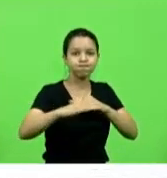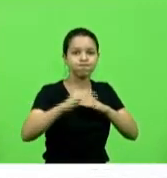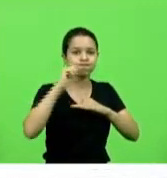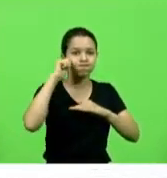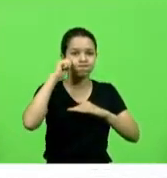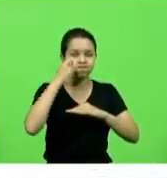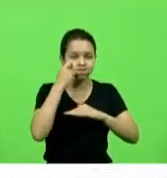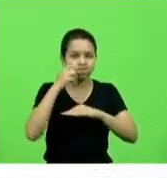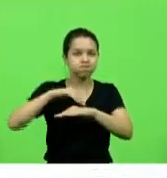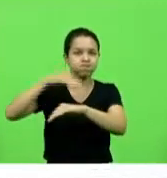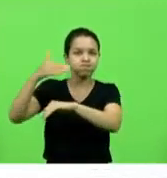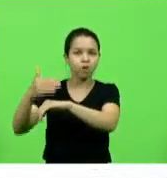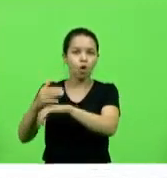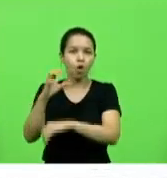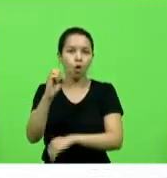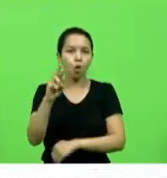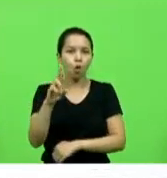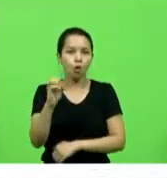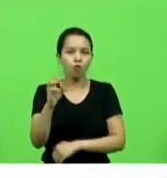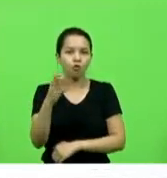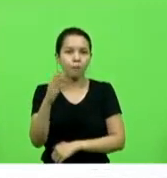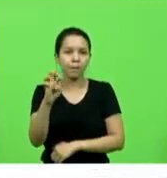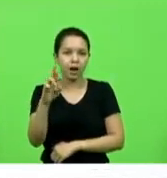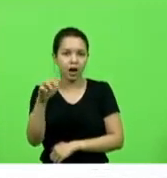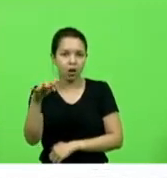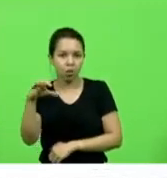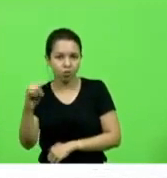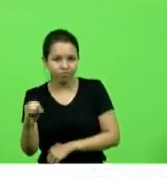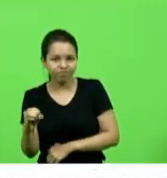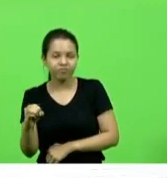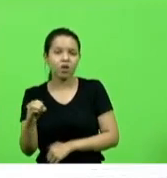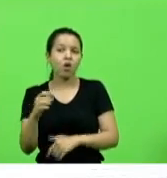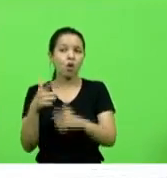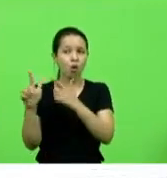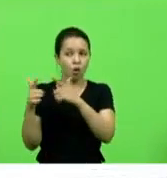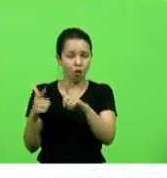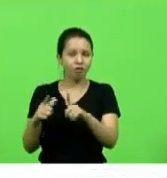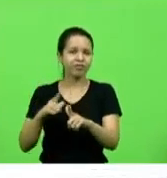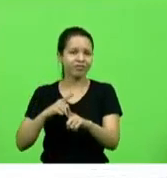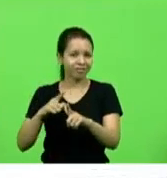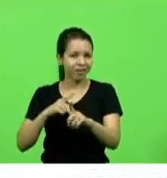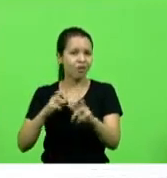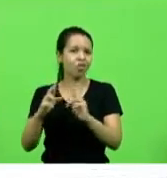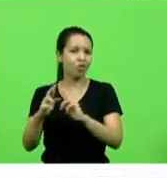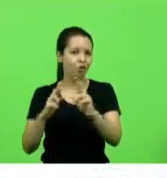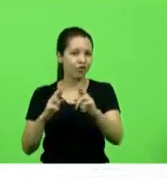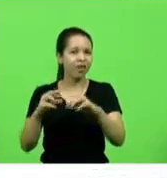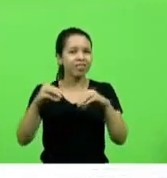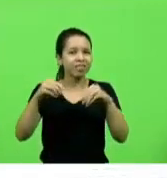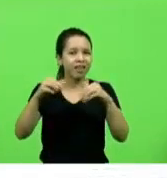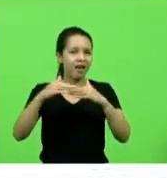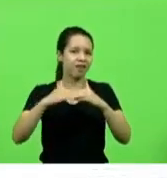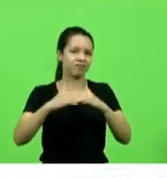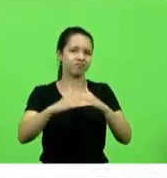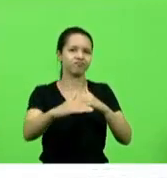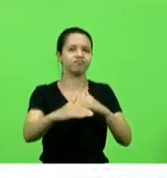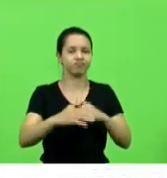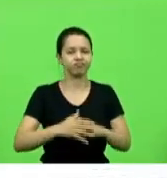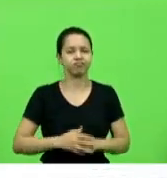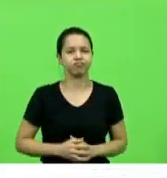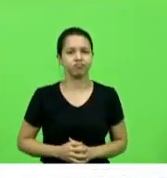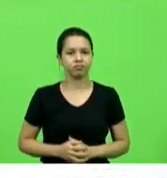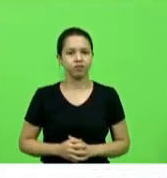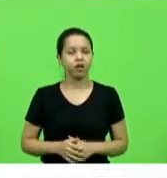região serrana que somos sabedores que também tem rodovias estaduais ainda de chão batido e que também priorize a